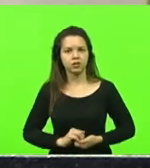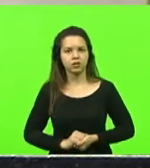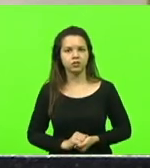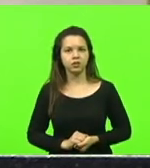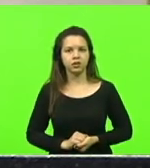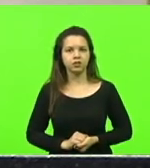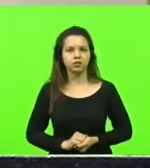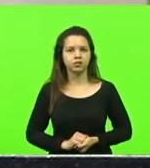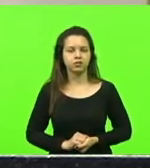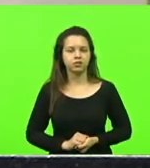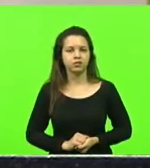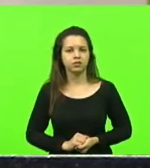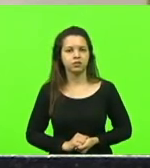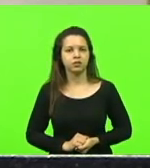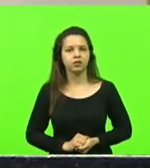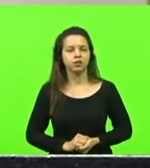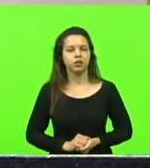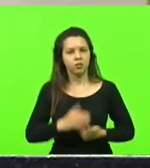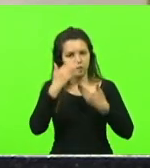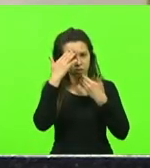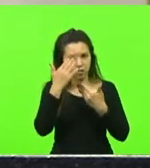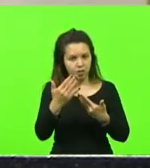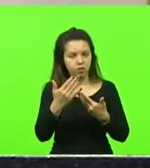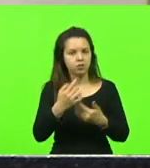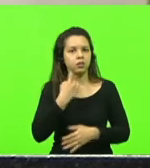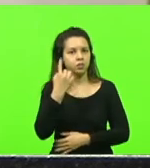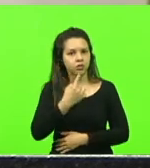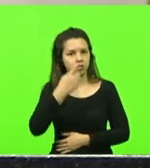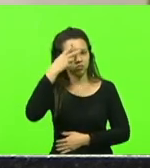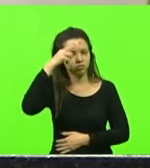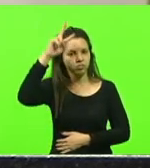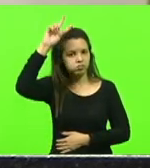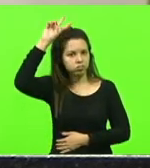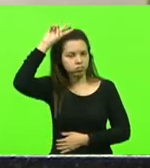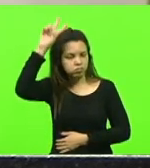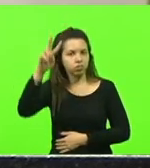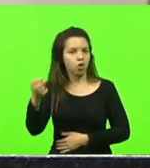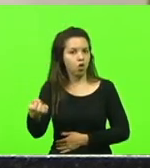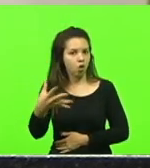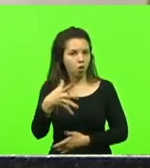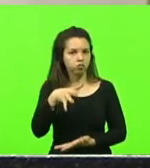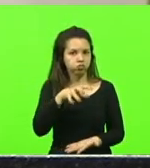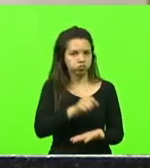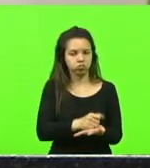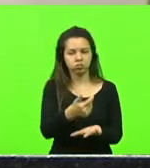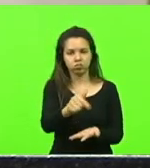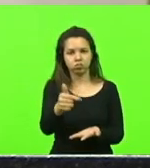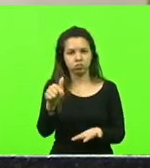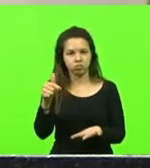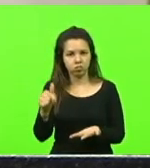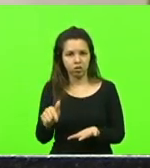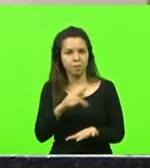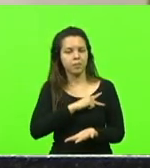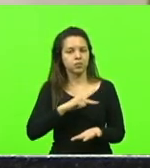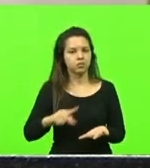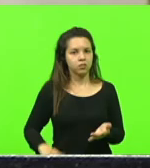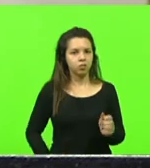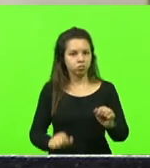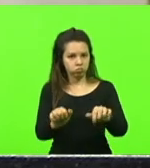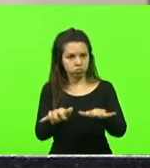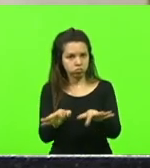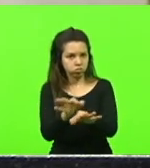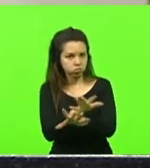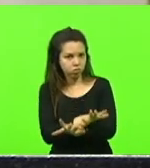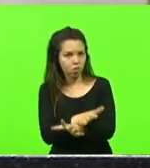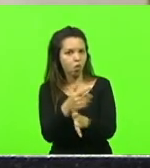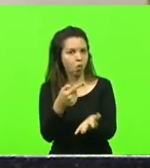Obrigado, deputado Vicente Carro Preço. Não havendo novos deputados inscritos, esta presidência, antes de encerrar a sessão,